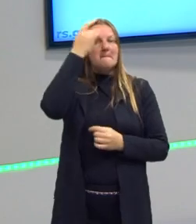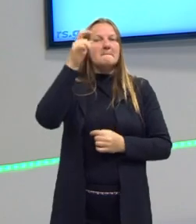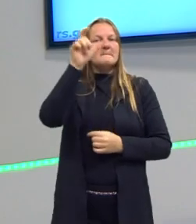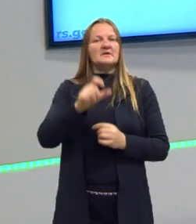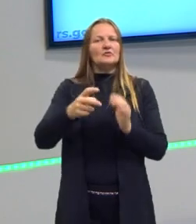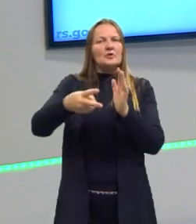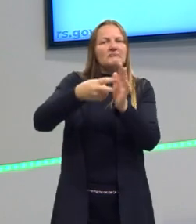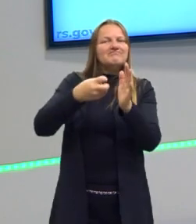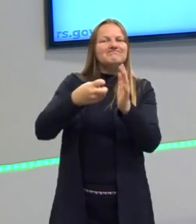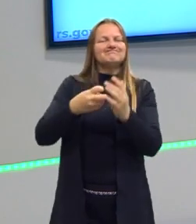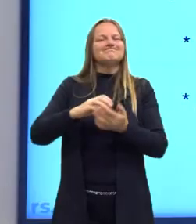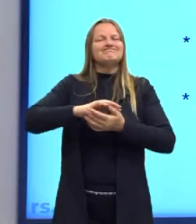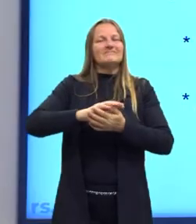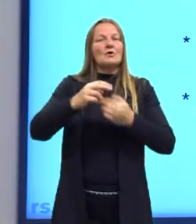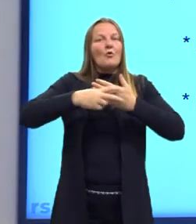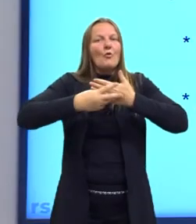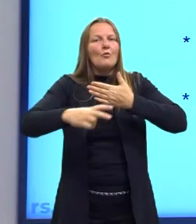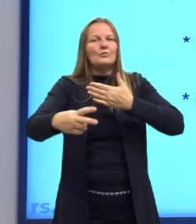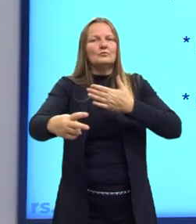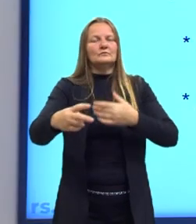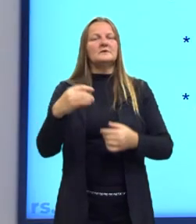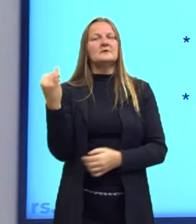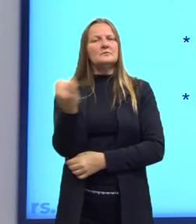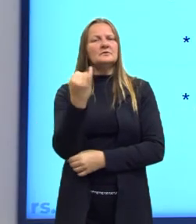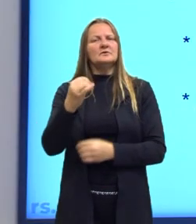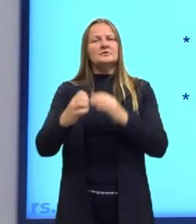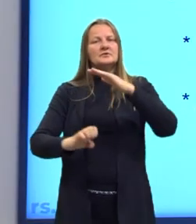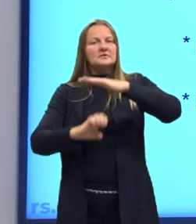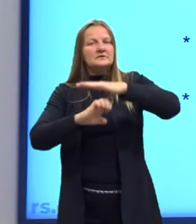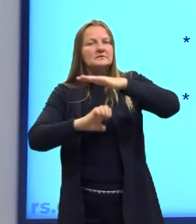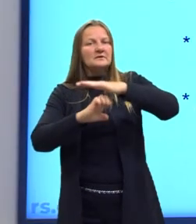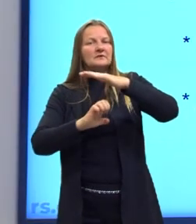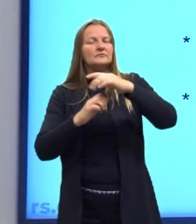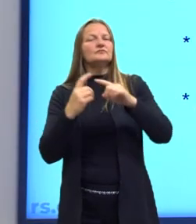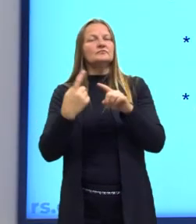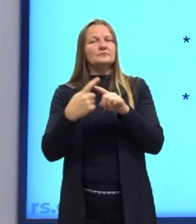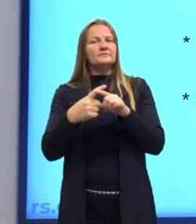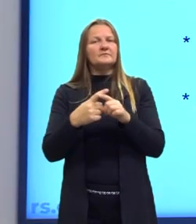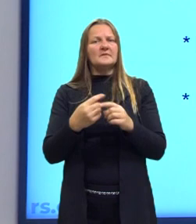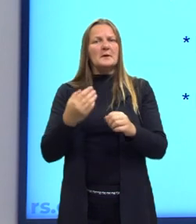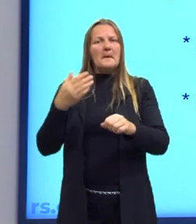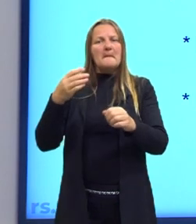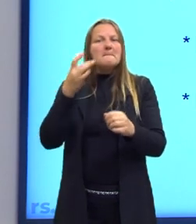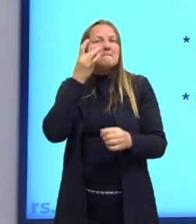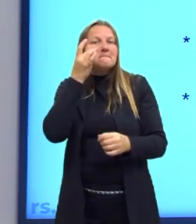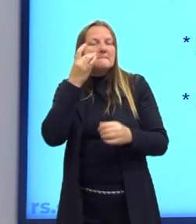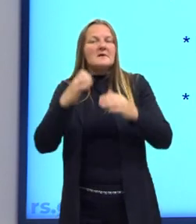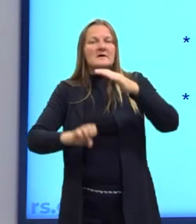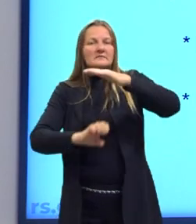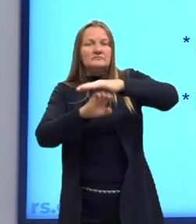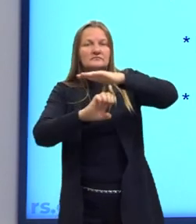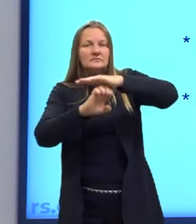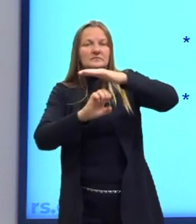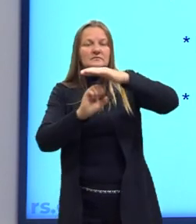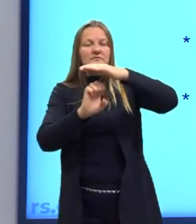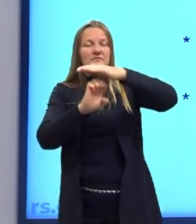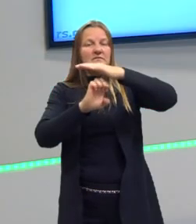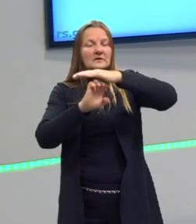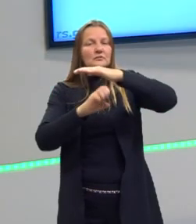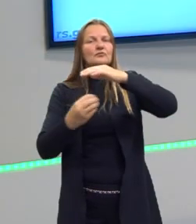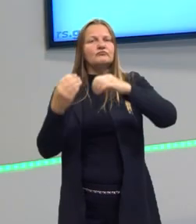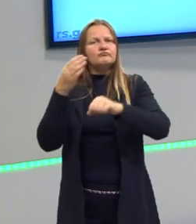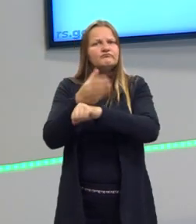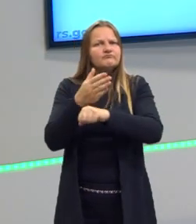criminalidade. Portanto, é importante que o Estado, sem dúvida nenhuma, a presença do Estado nesse